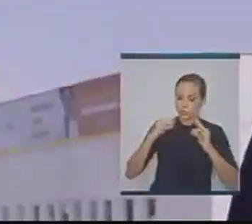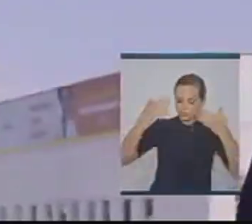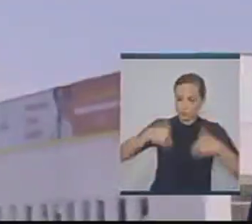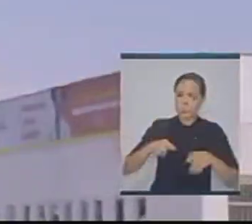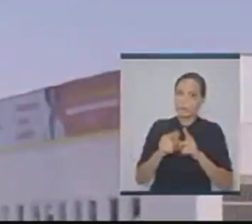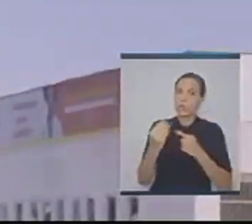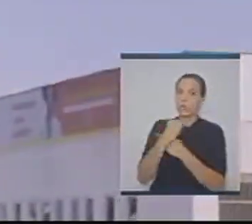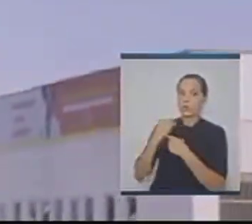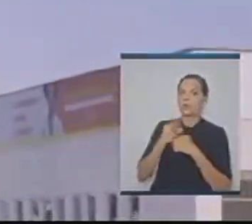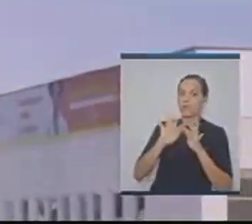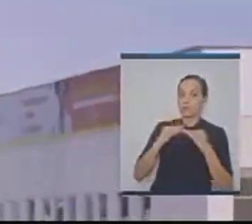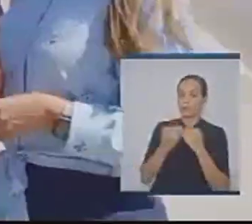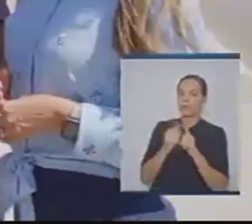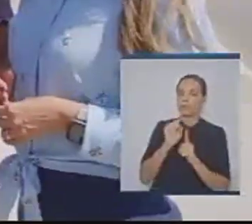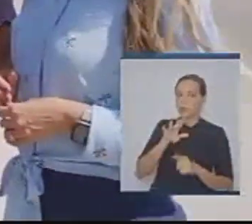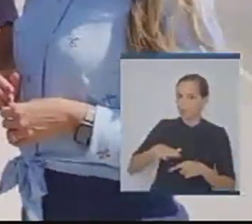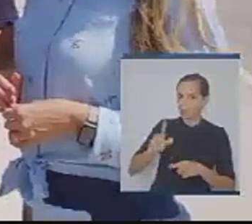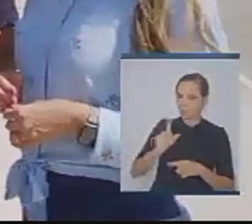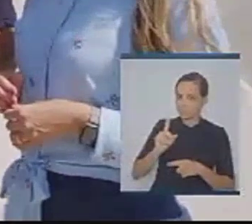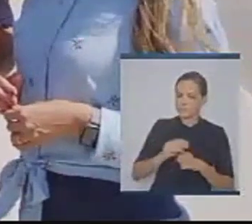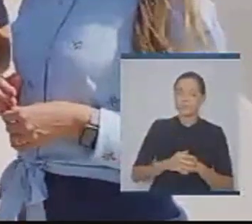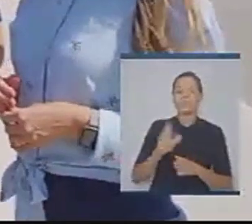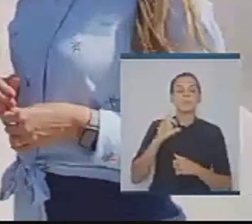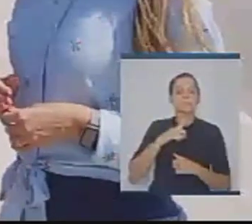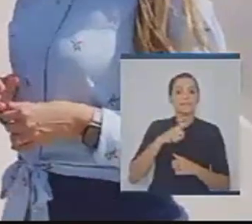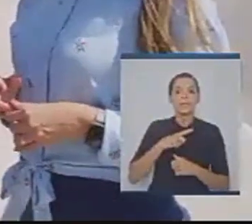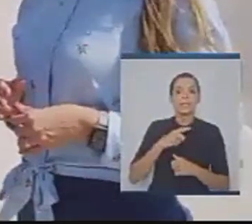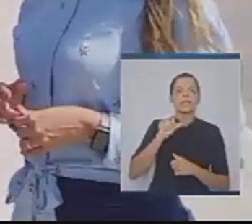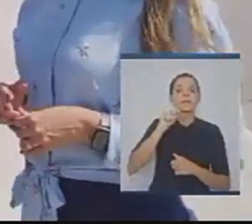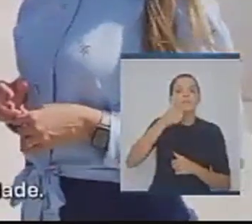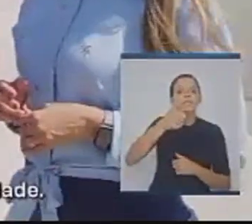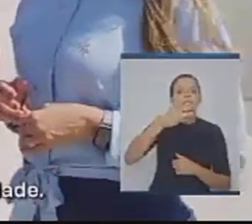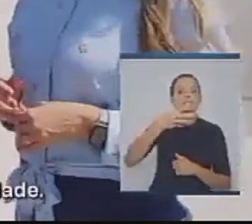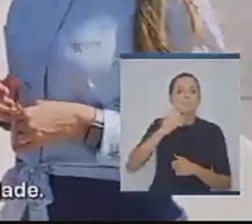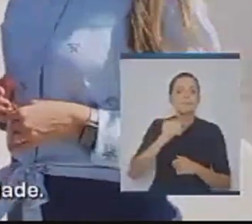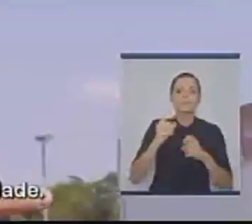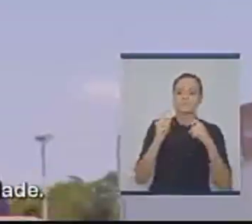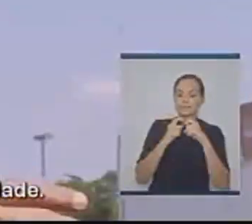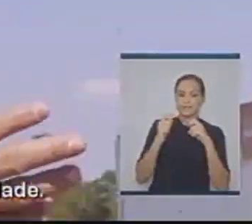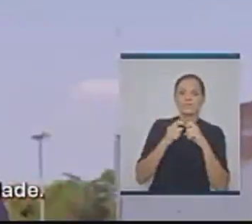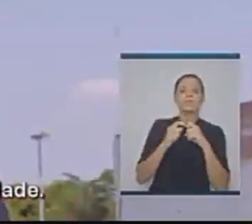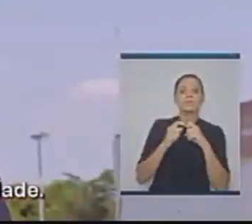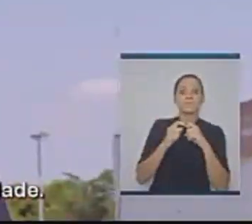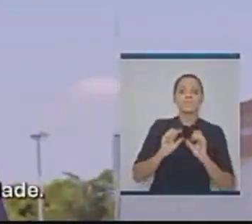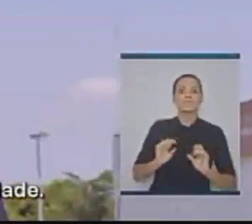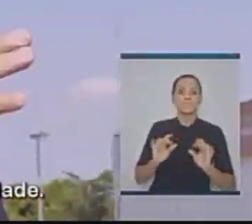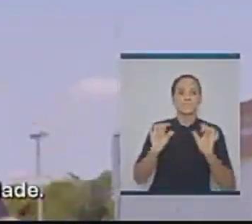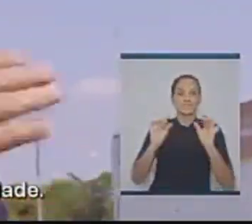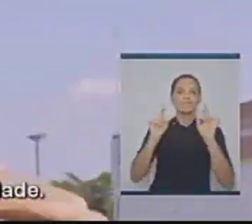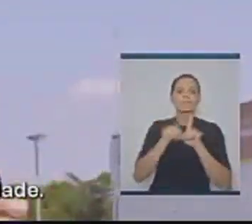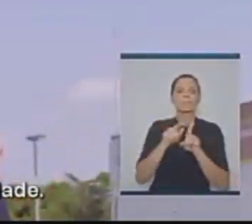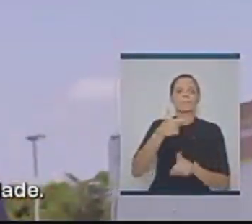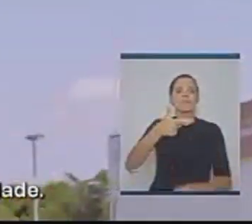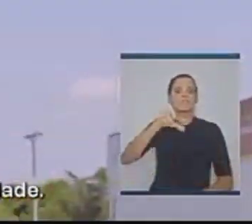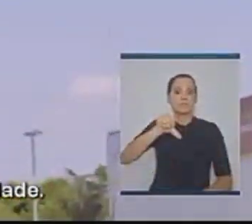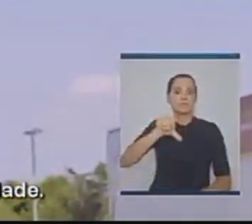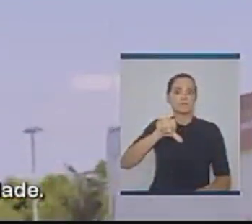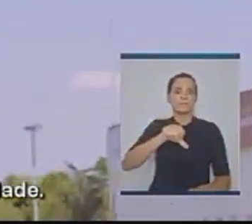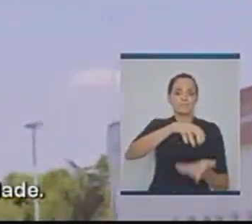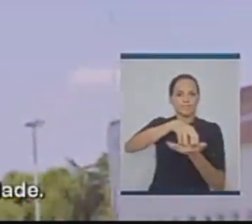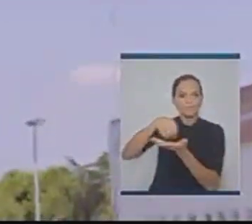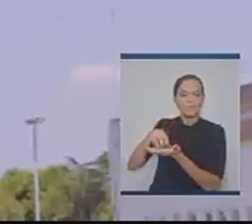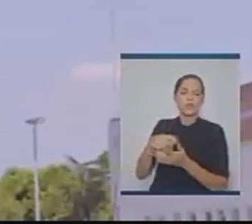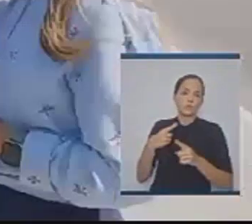médicos e são 29 especialidades. Ah, sim. É porque cada especialidade são mais de um médico para cada